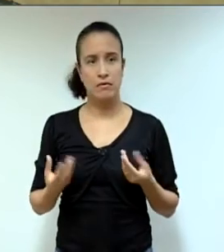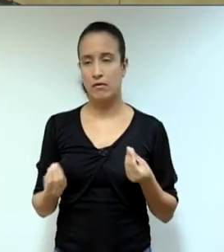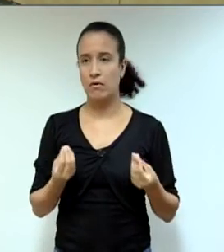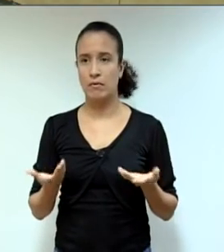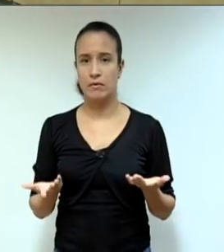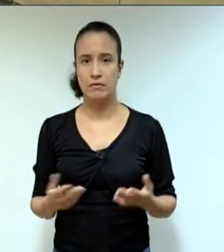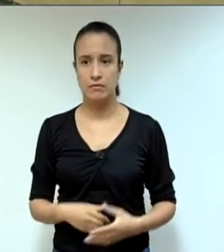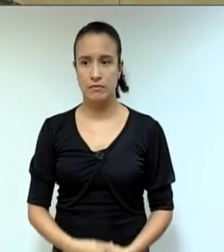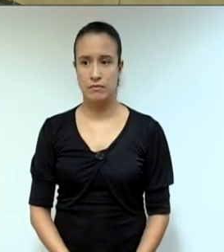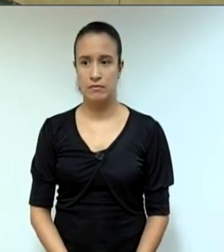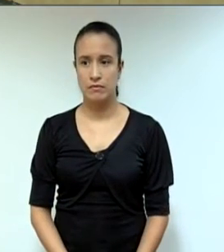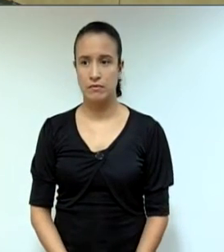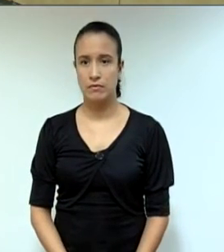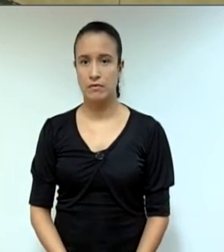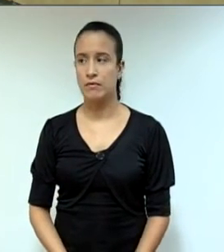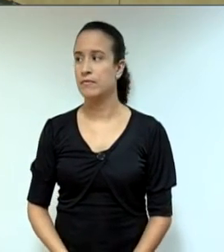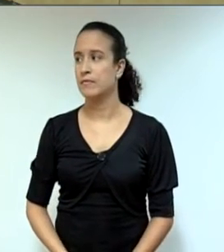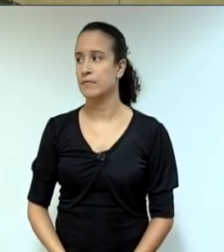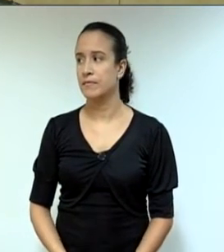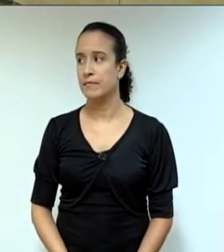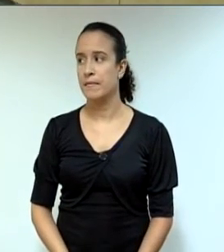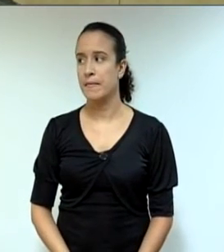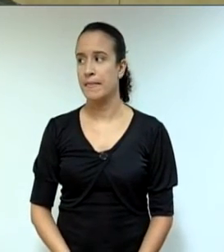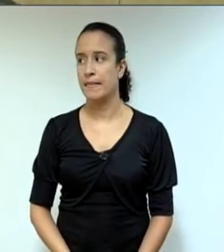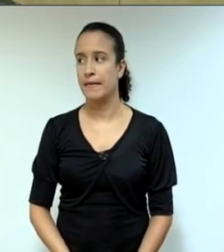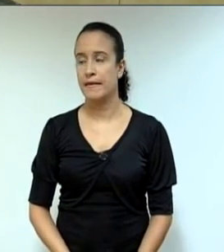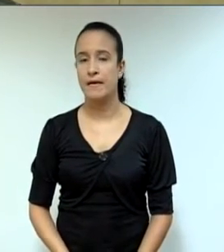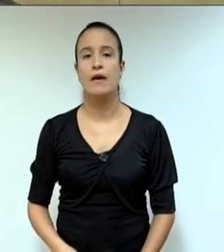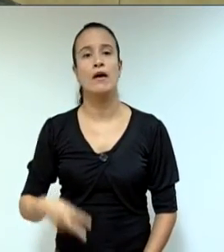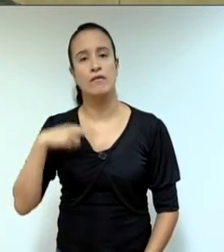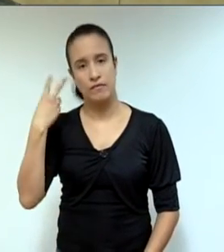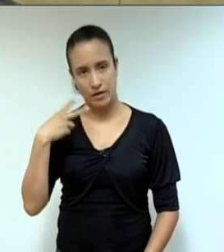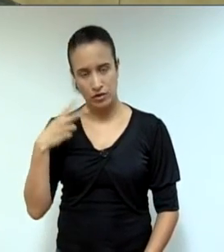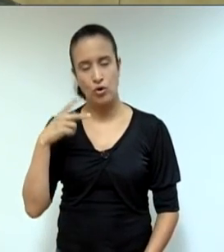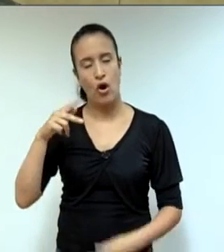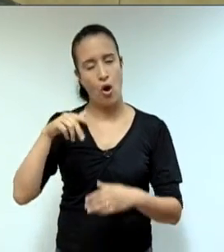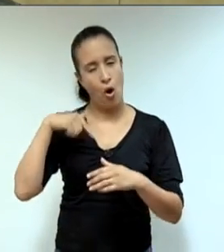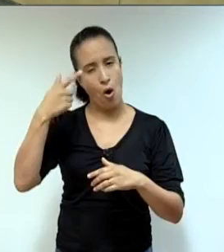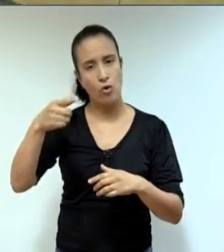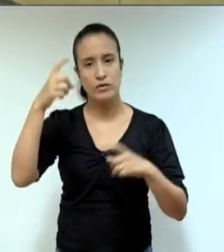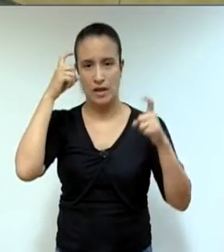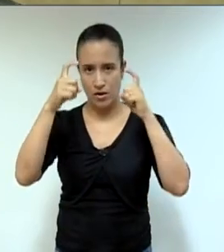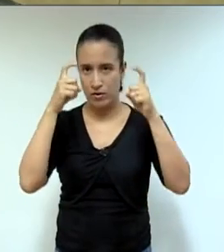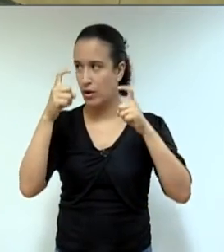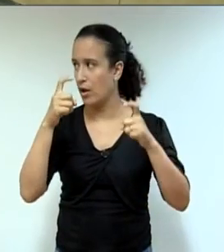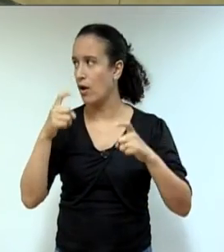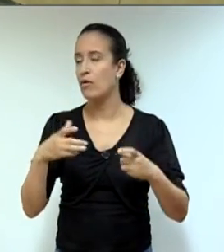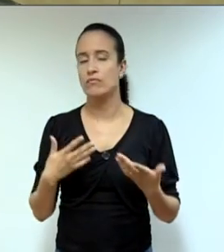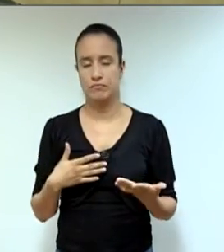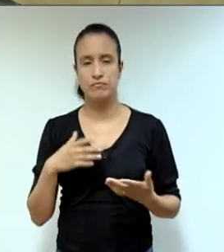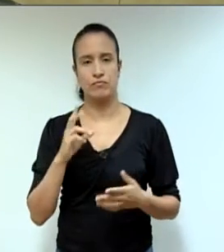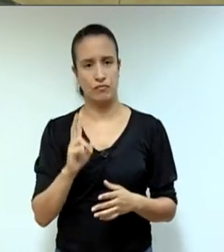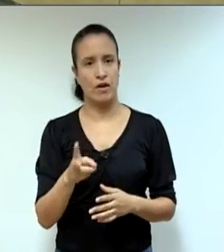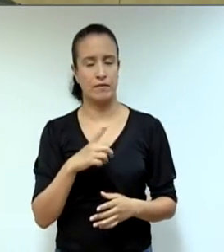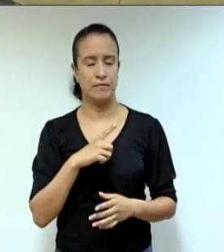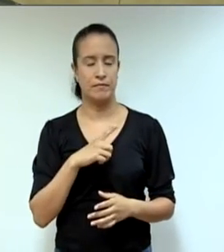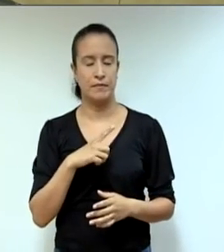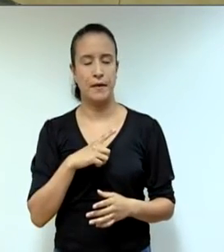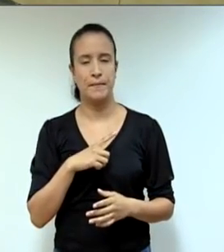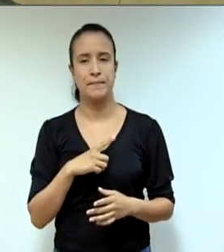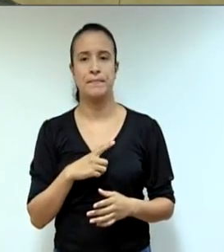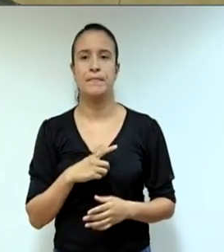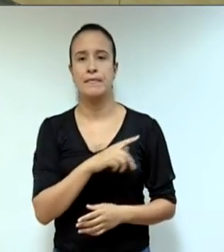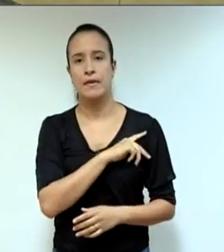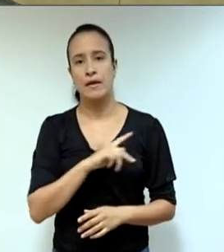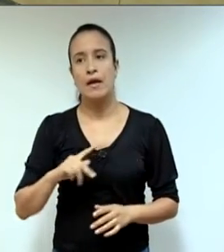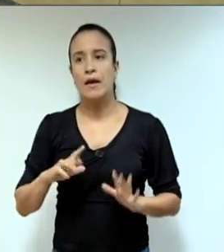Eu gostaria... Sr. Vereador, vou deixar para a próxima sessão. Eu gostaria de cumprimentar a presença do vereador,